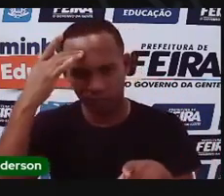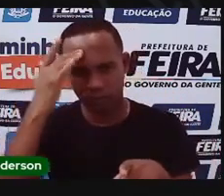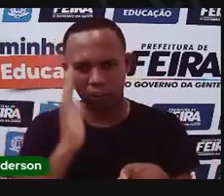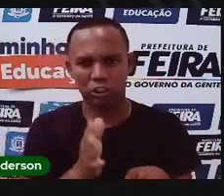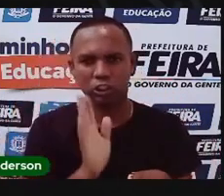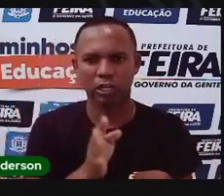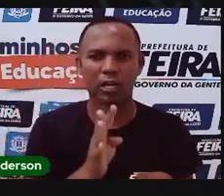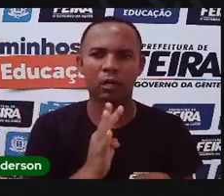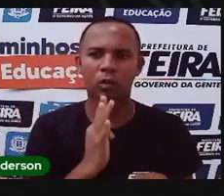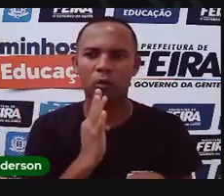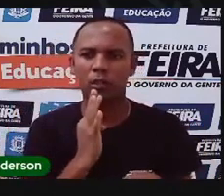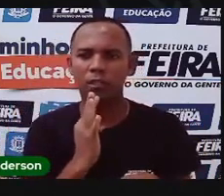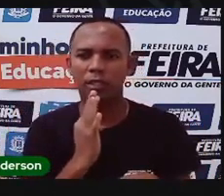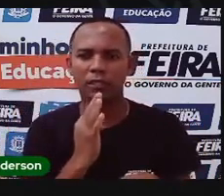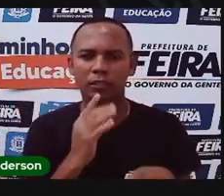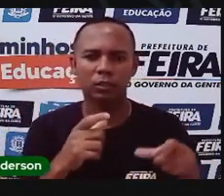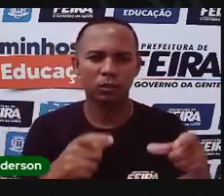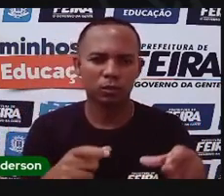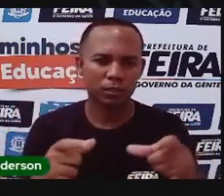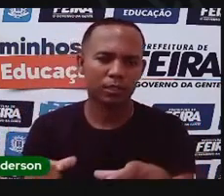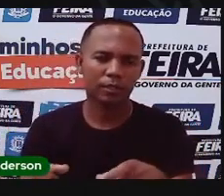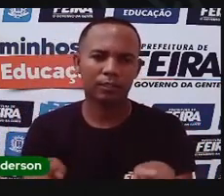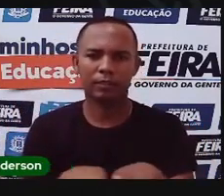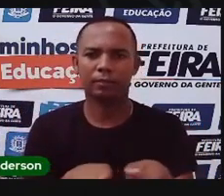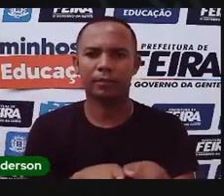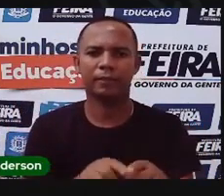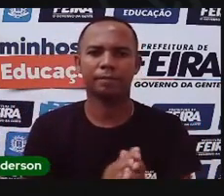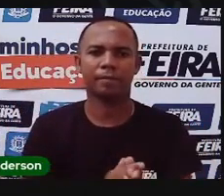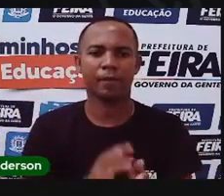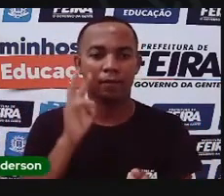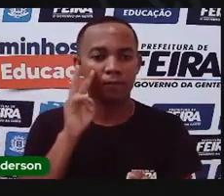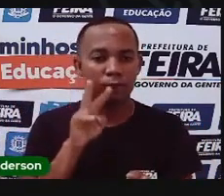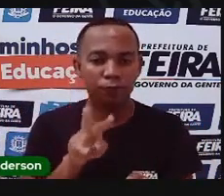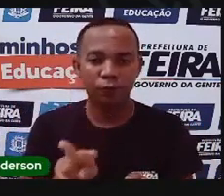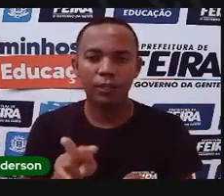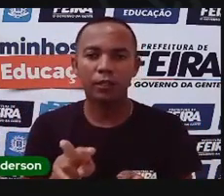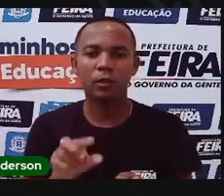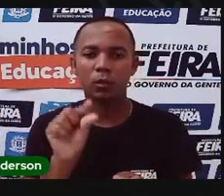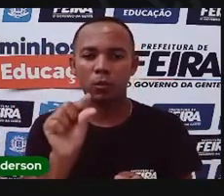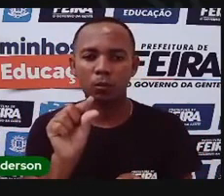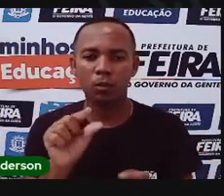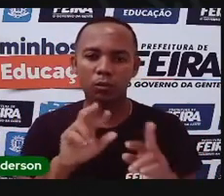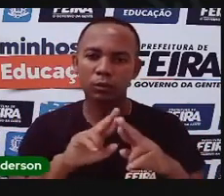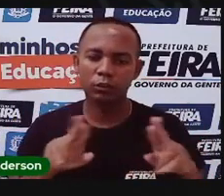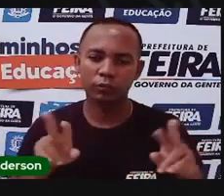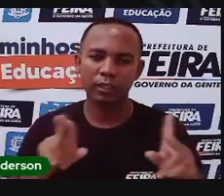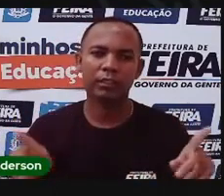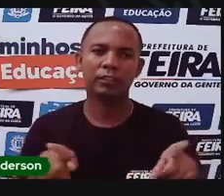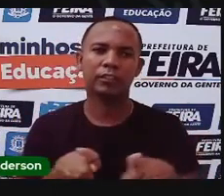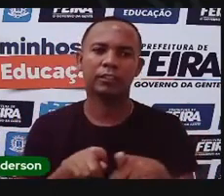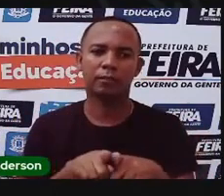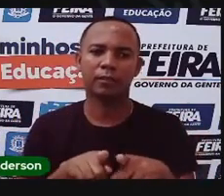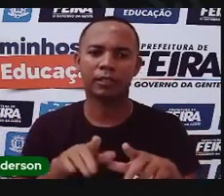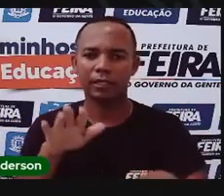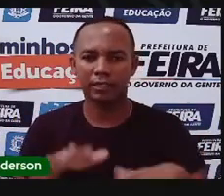E essas pessoas que já moram no distrito de Maria Quitéria podem ter um olhar, na verdade, um pouco diferenciado agora. Porque às vezes a passa pelo mesmo lugar várias vezes